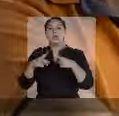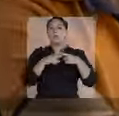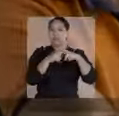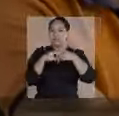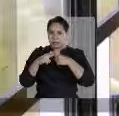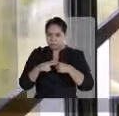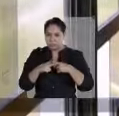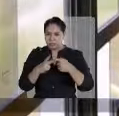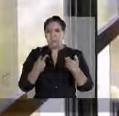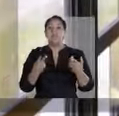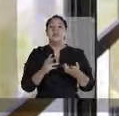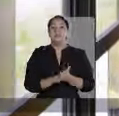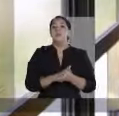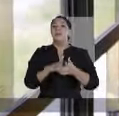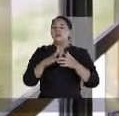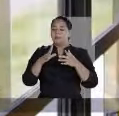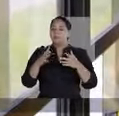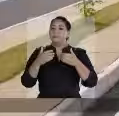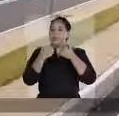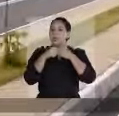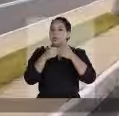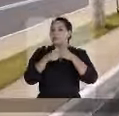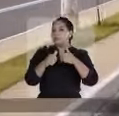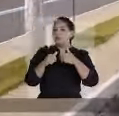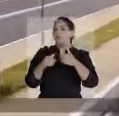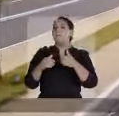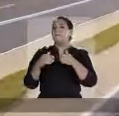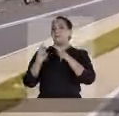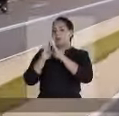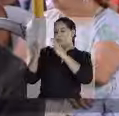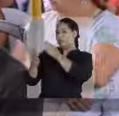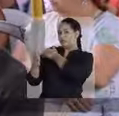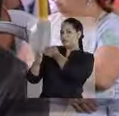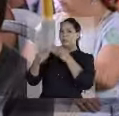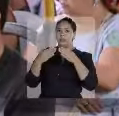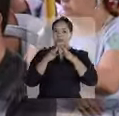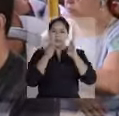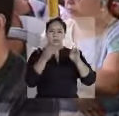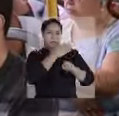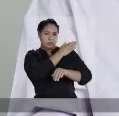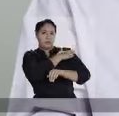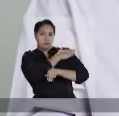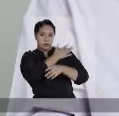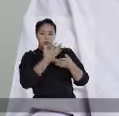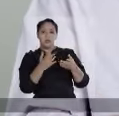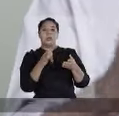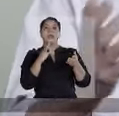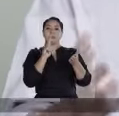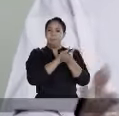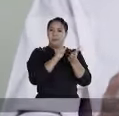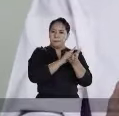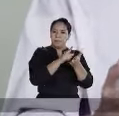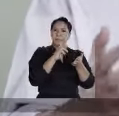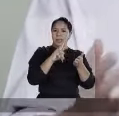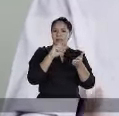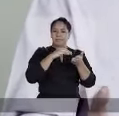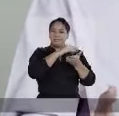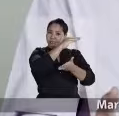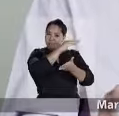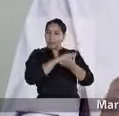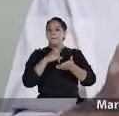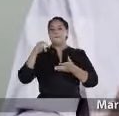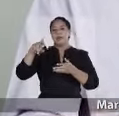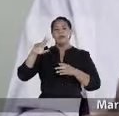serem corrigidos. Principalmente, a renovação da frota com portas do lado direito e esquerdo. E o BRT vai sair do papel.